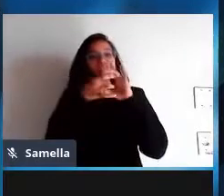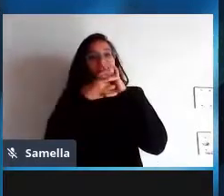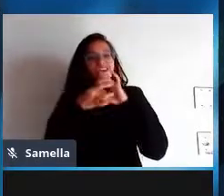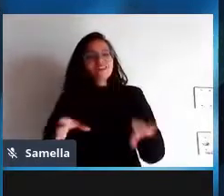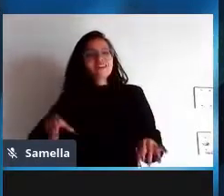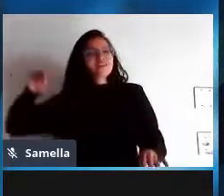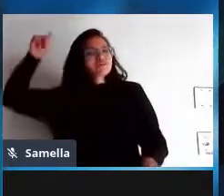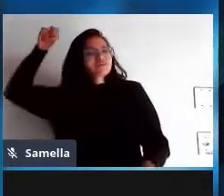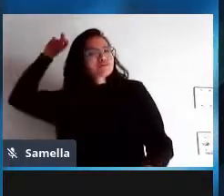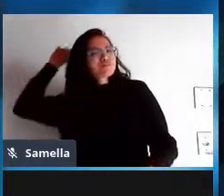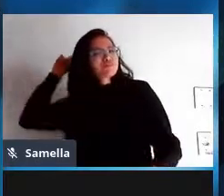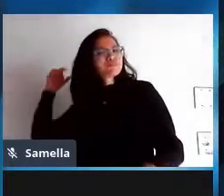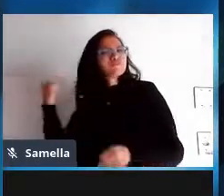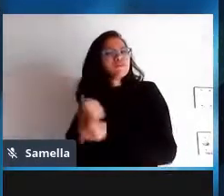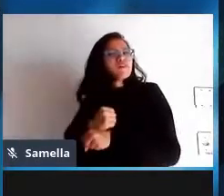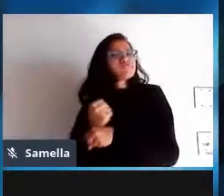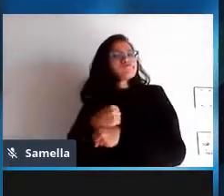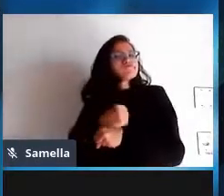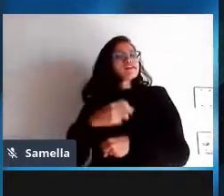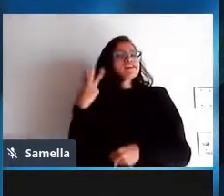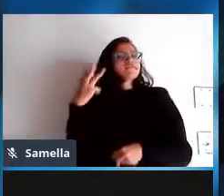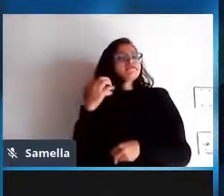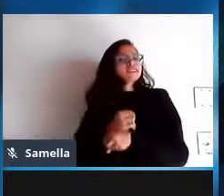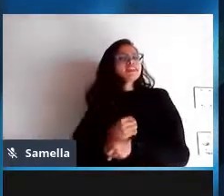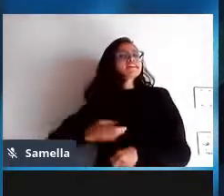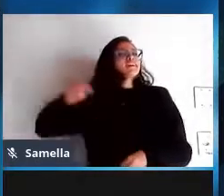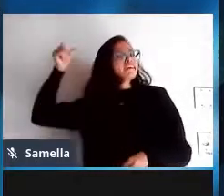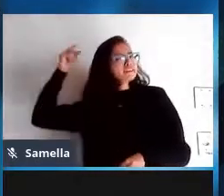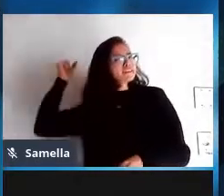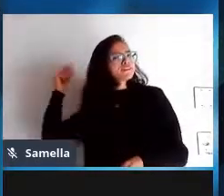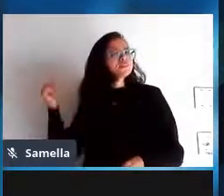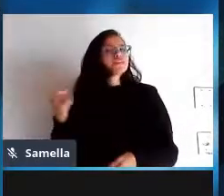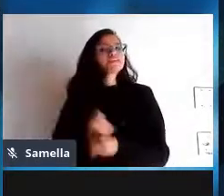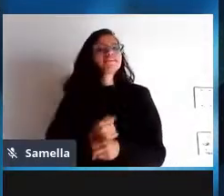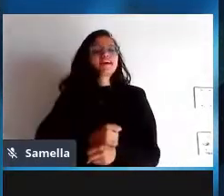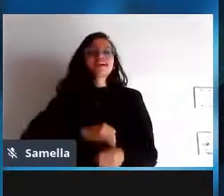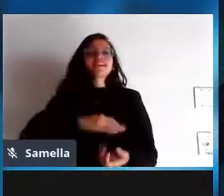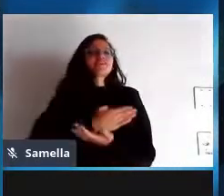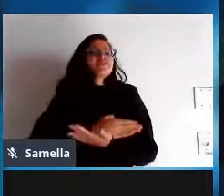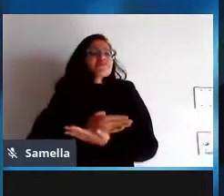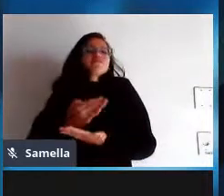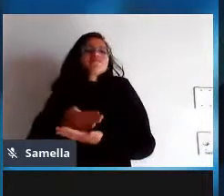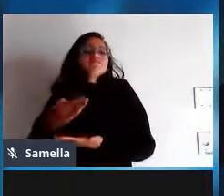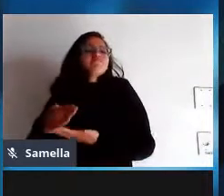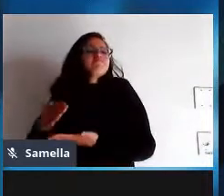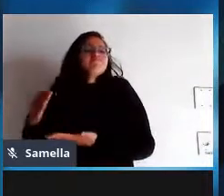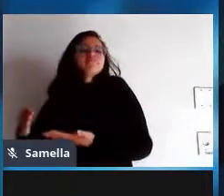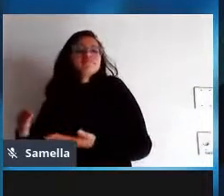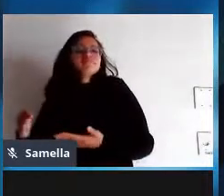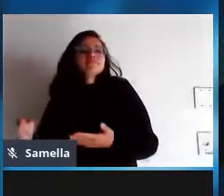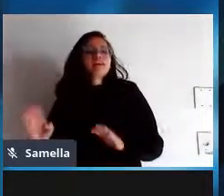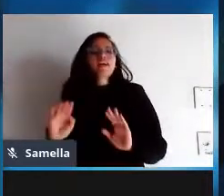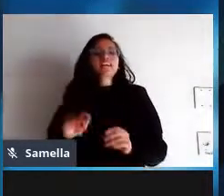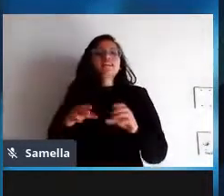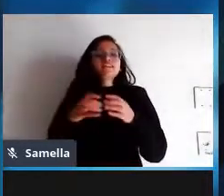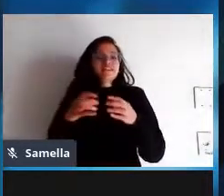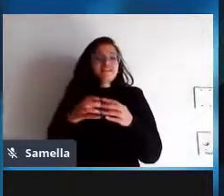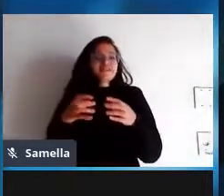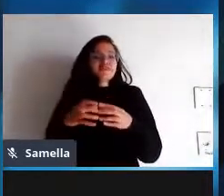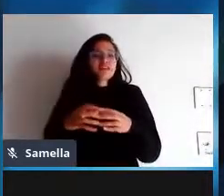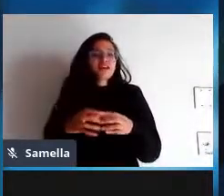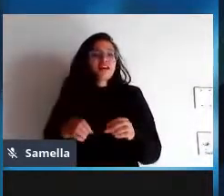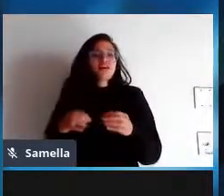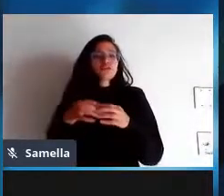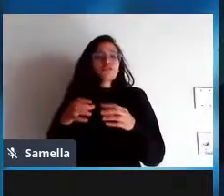né e passou por várias fases por várias culturas na sociedade certo